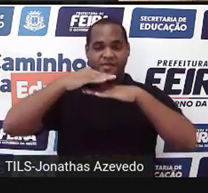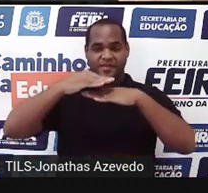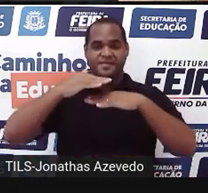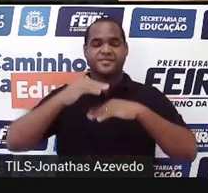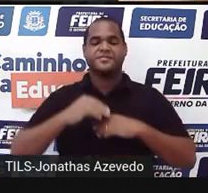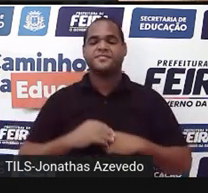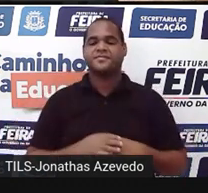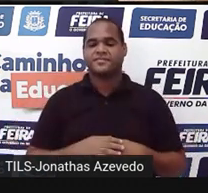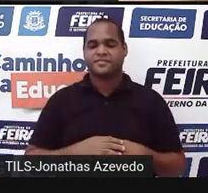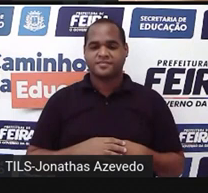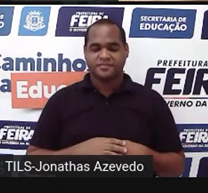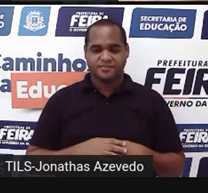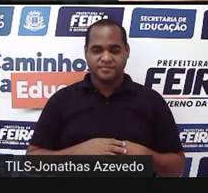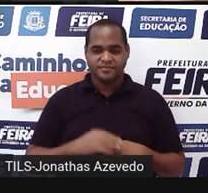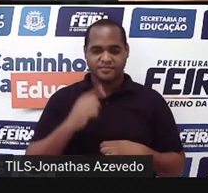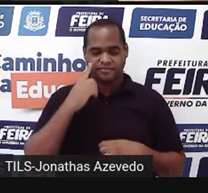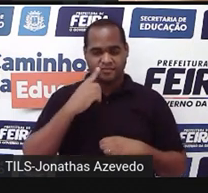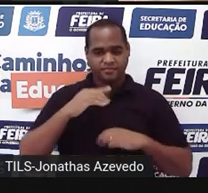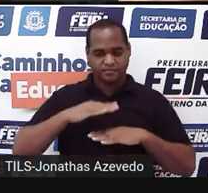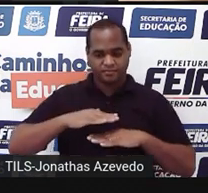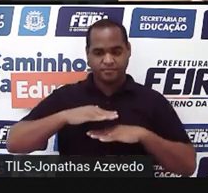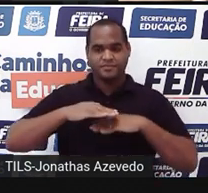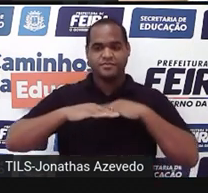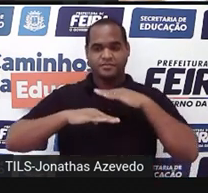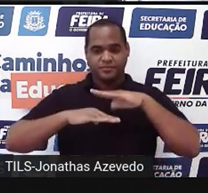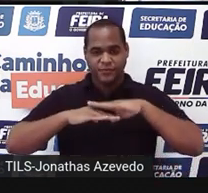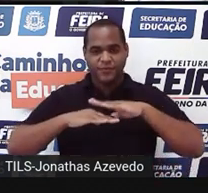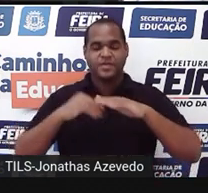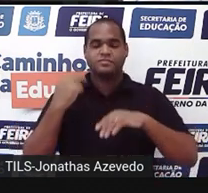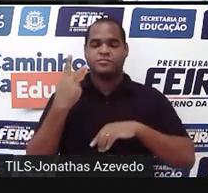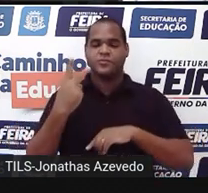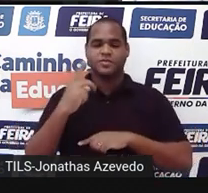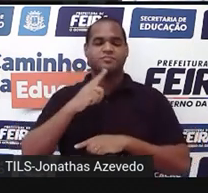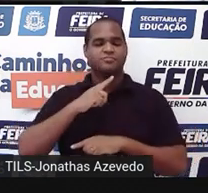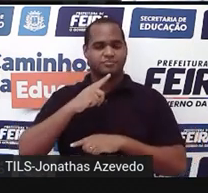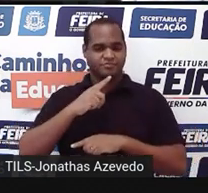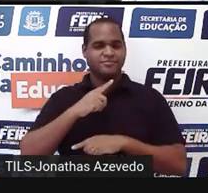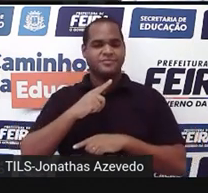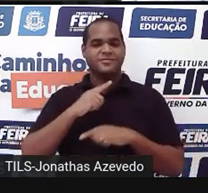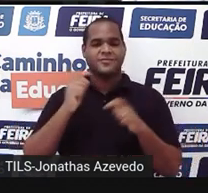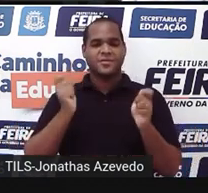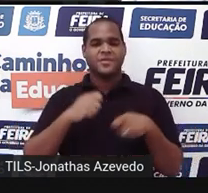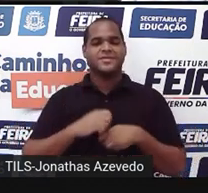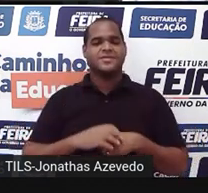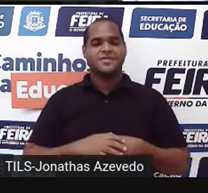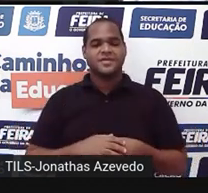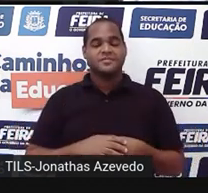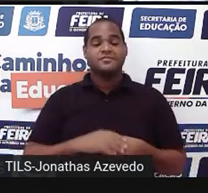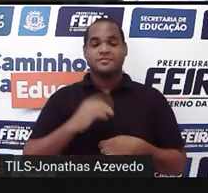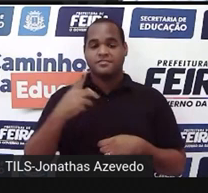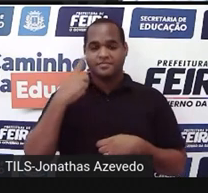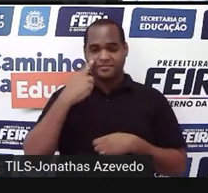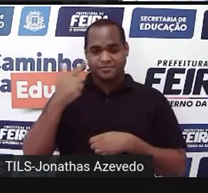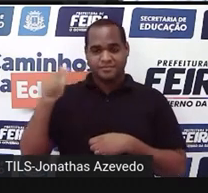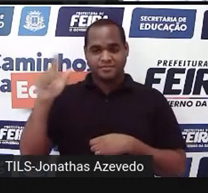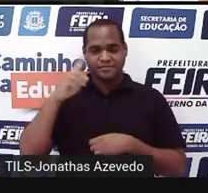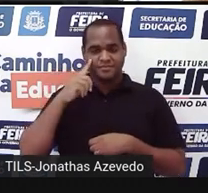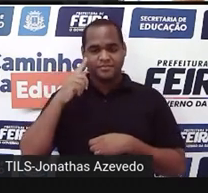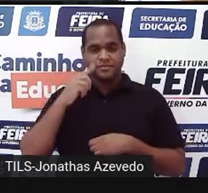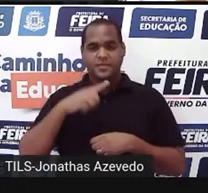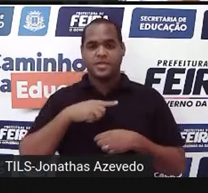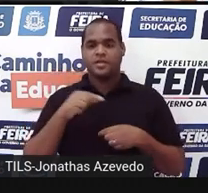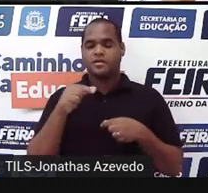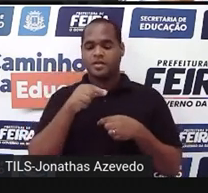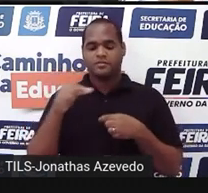cima. Aqui a gente tem uma camada embaixo. Então, a gente faz duas camadas. E essas camadas vão ter